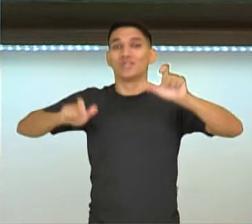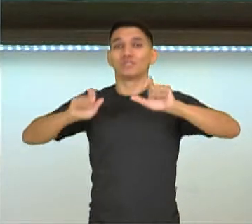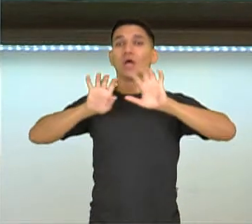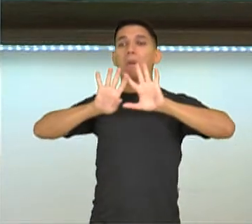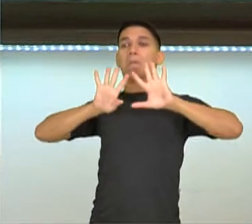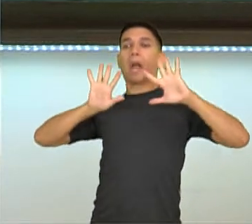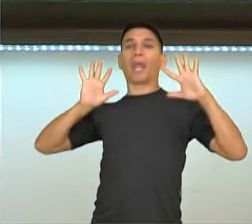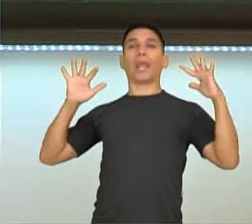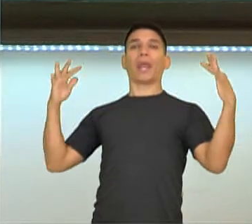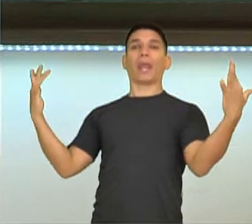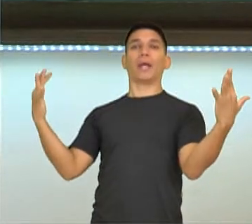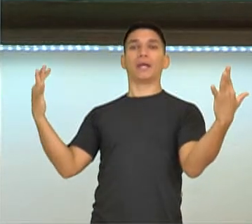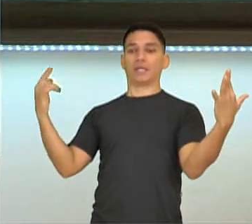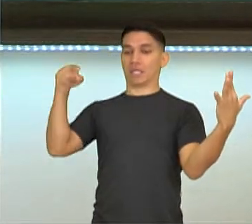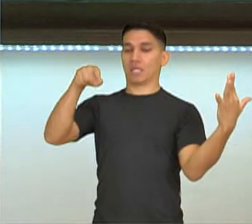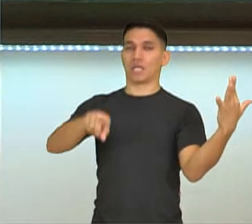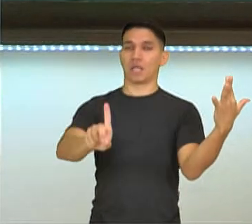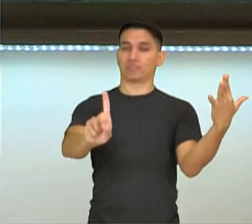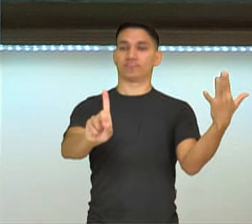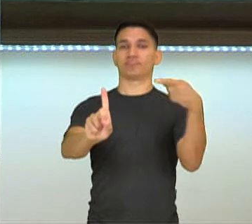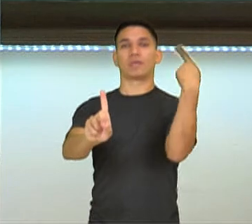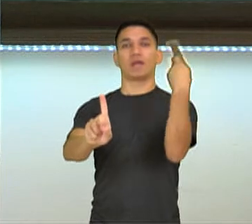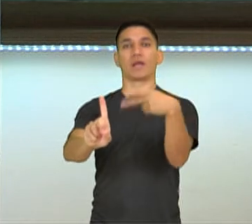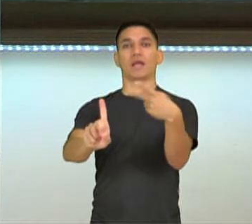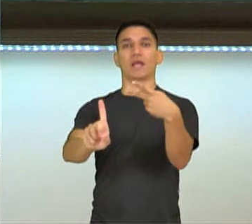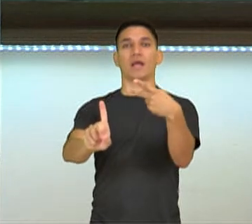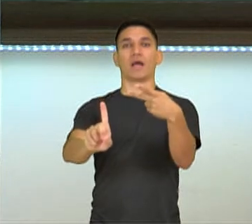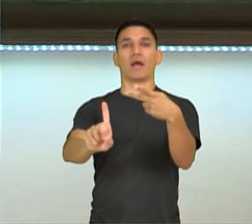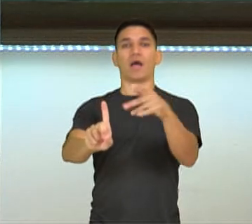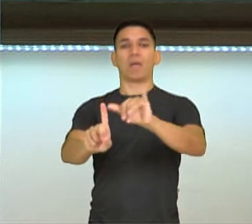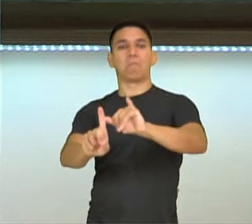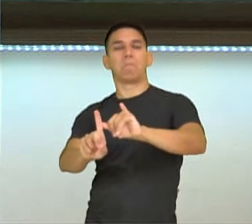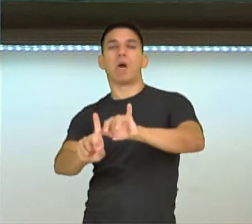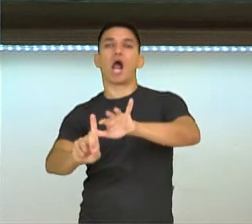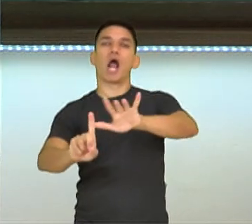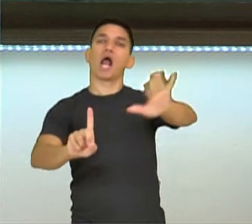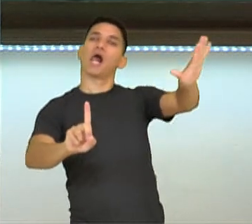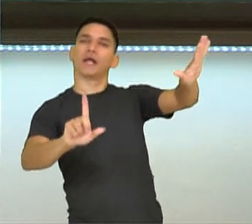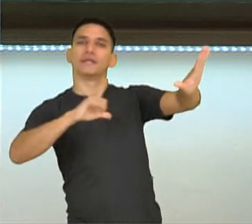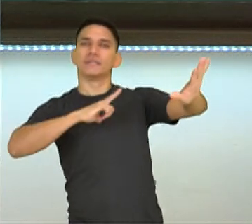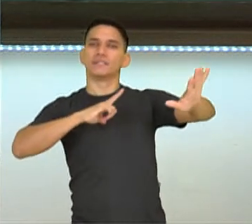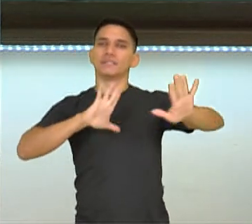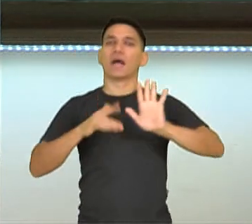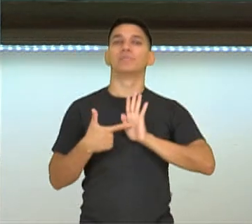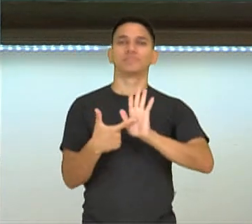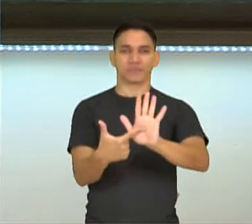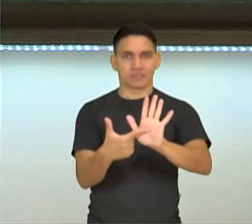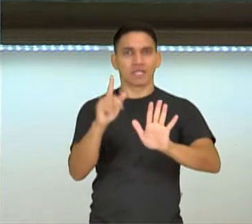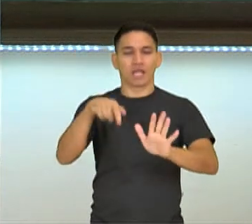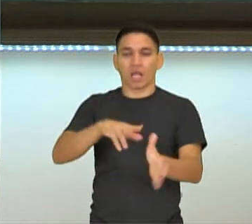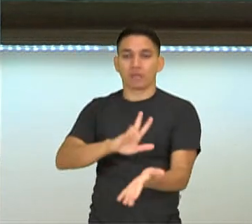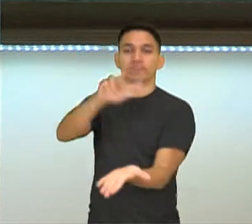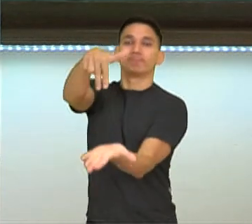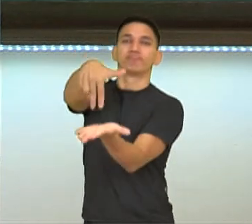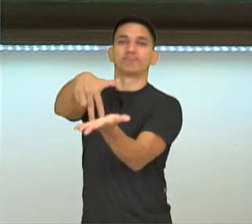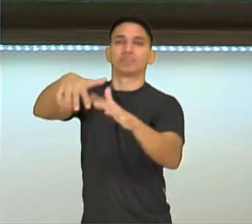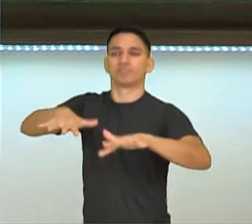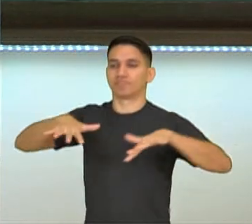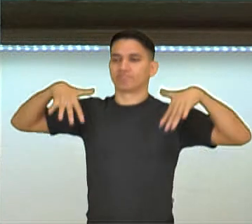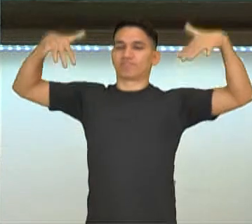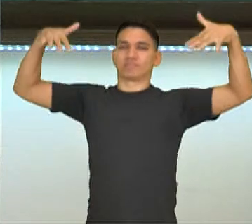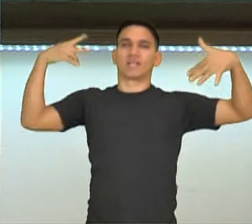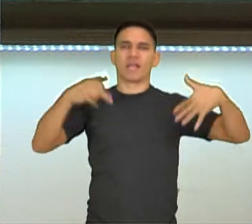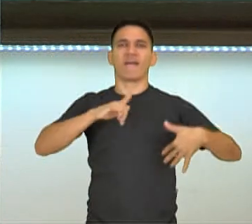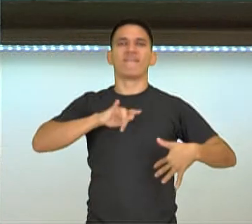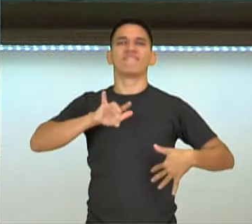ao redor e no meio temos ali o palco, o lugar de apresentação, o espaço cênico, né? Onde o